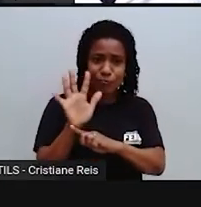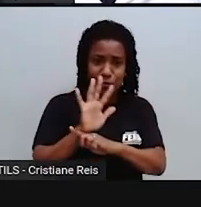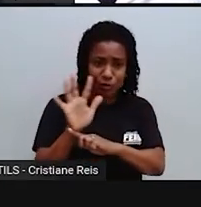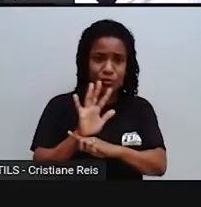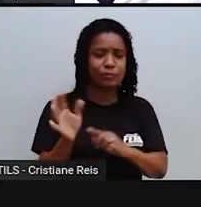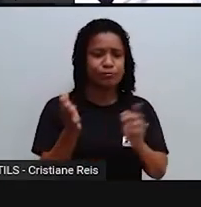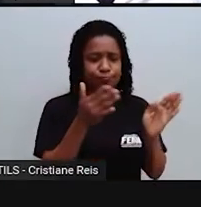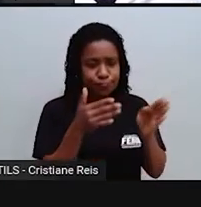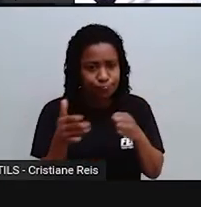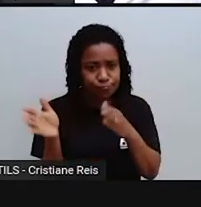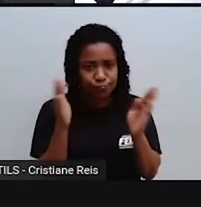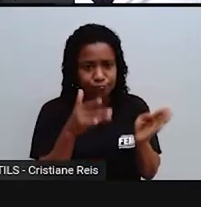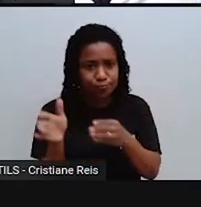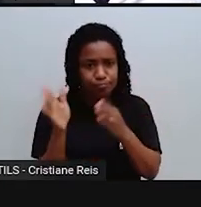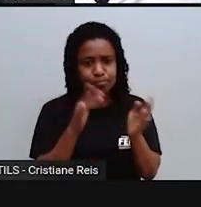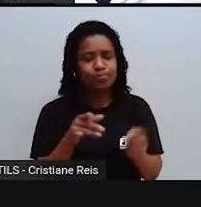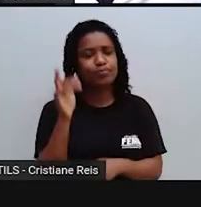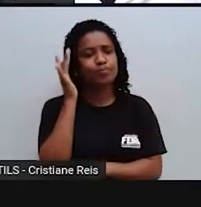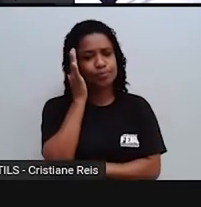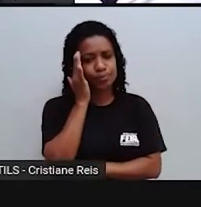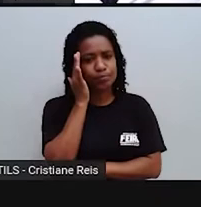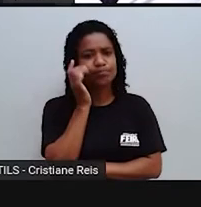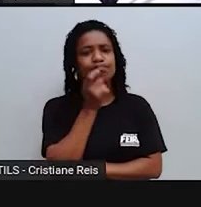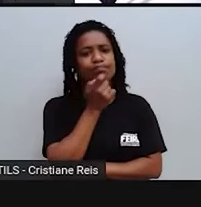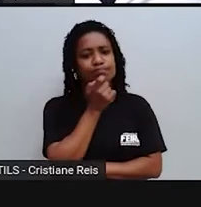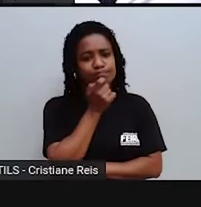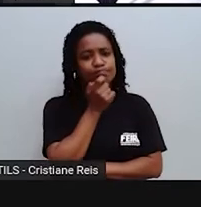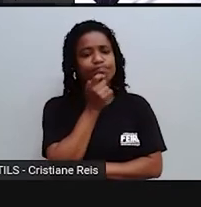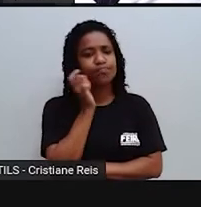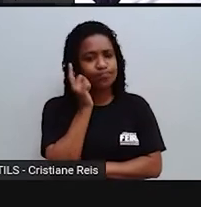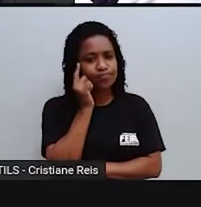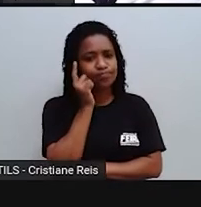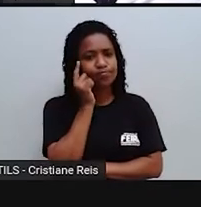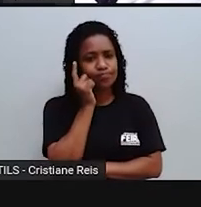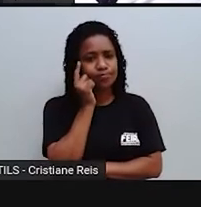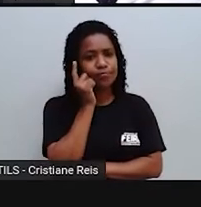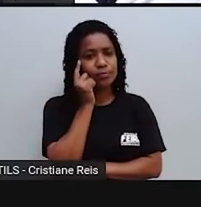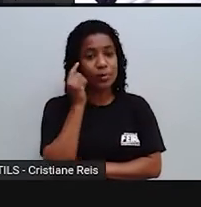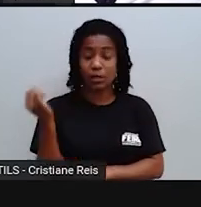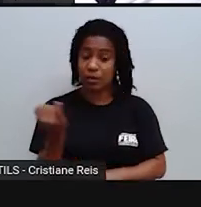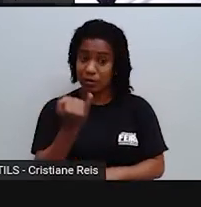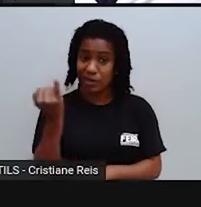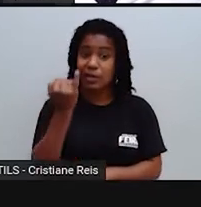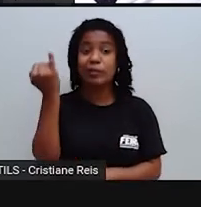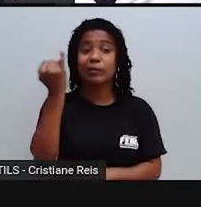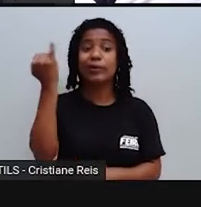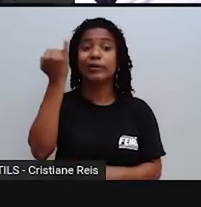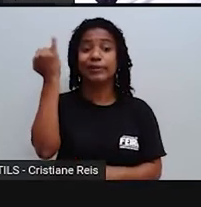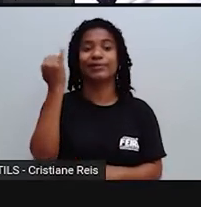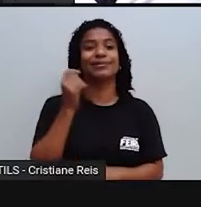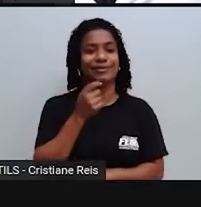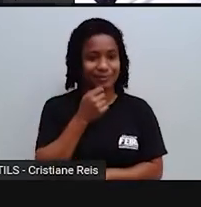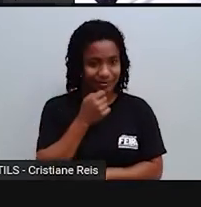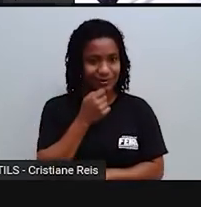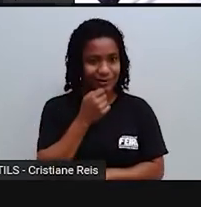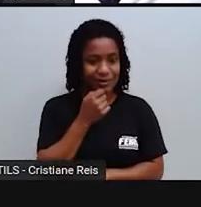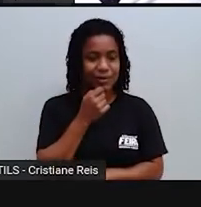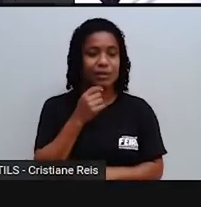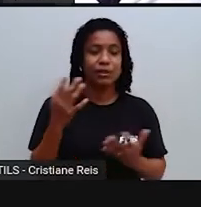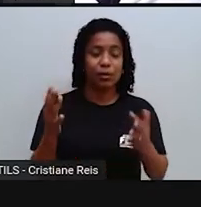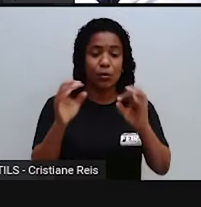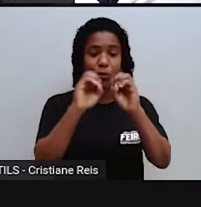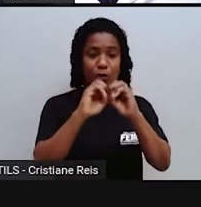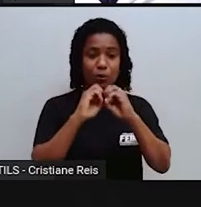sobre esse e outros temas de relevância, De importância para o mundo. As Nações Unidas, elas